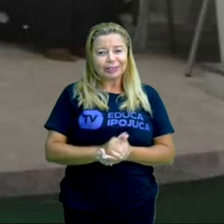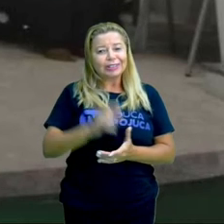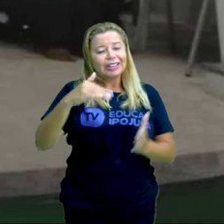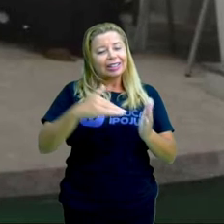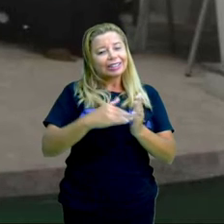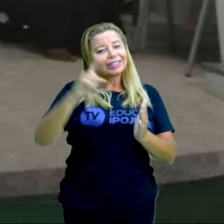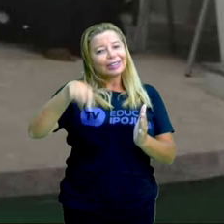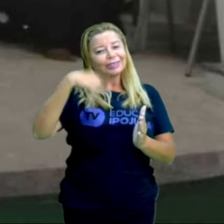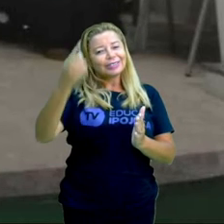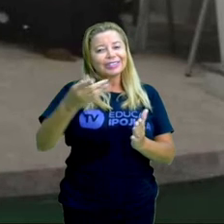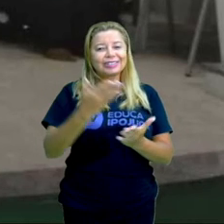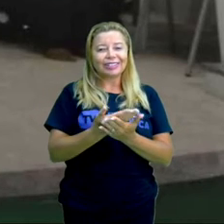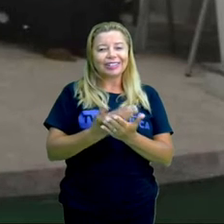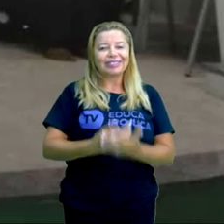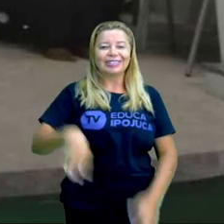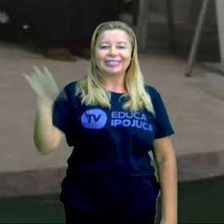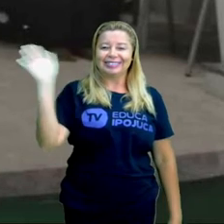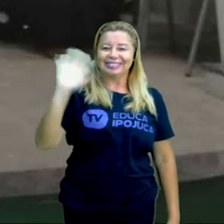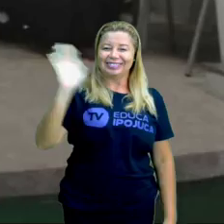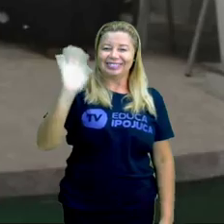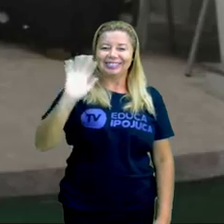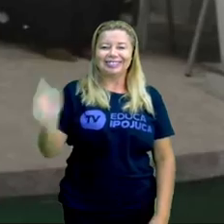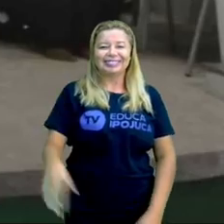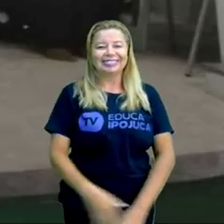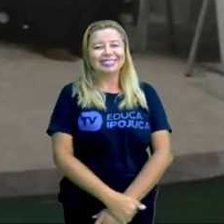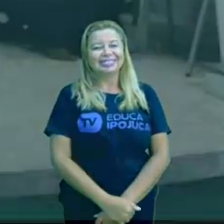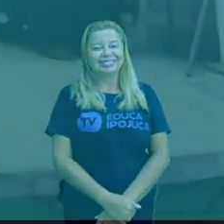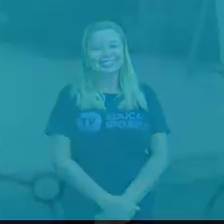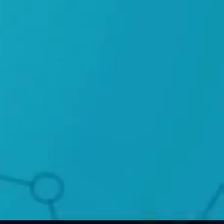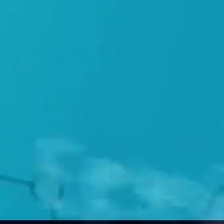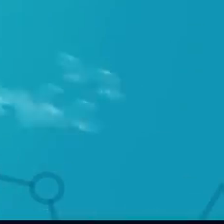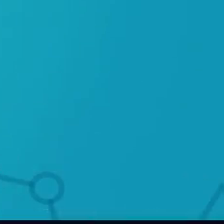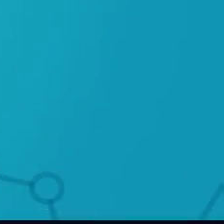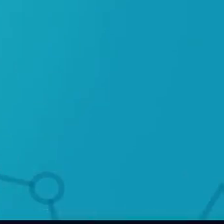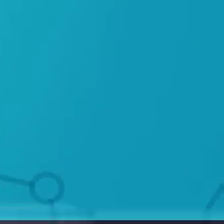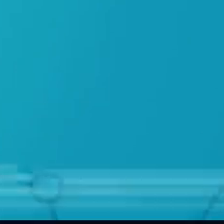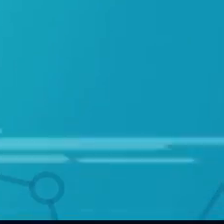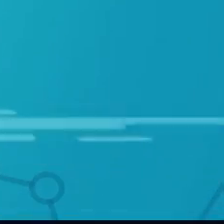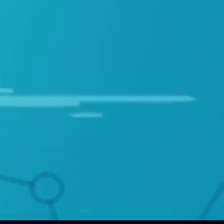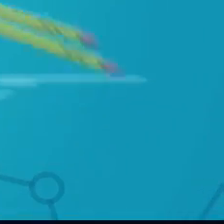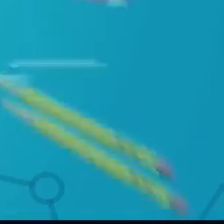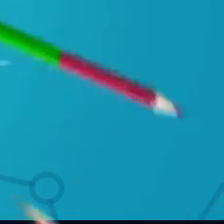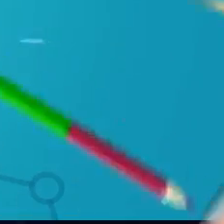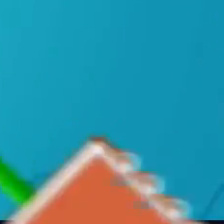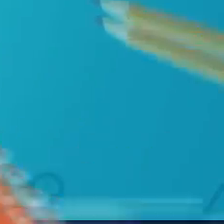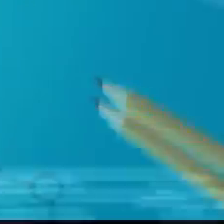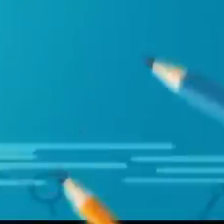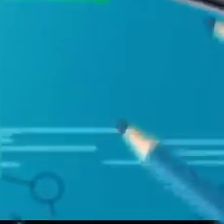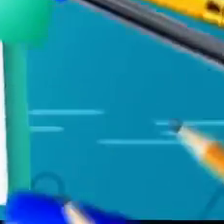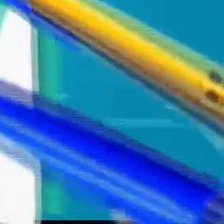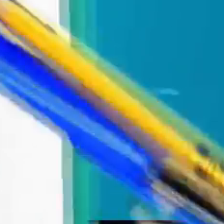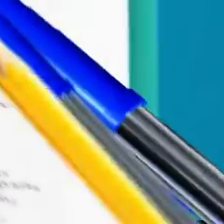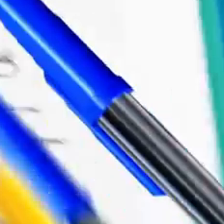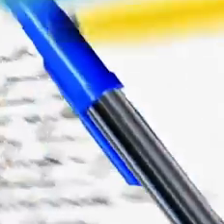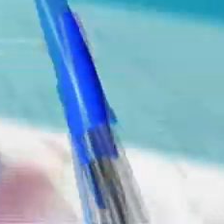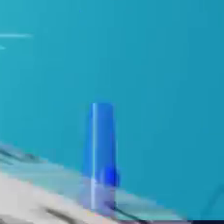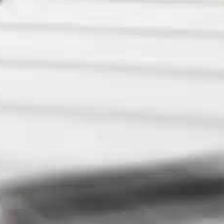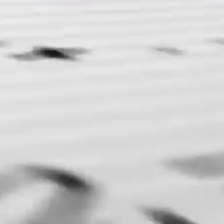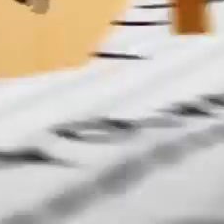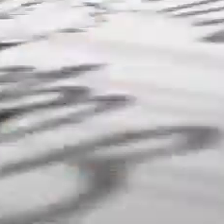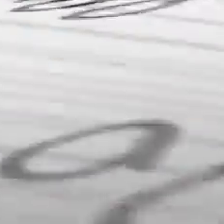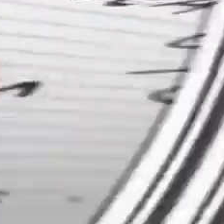se vê na próxima aula. Tchau, tchau, pessoal. tchau.